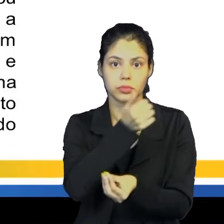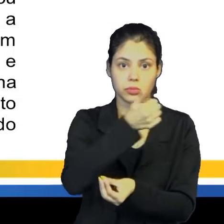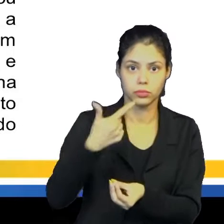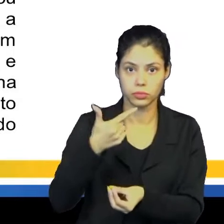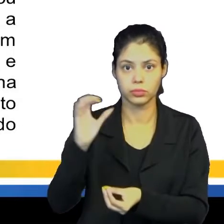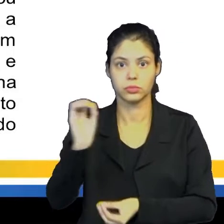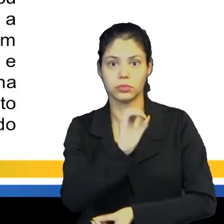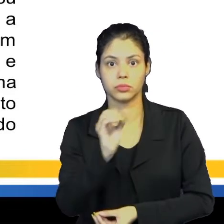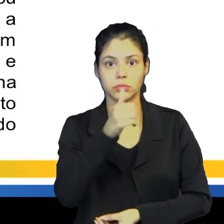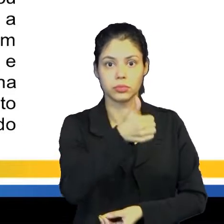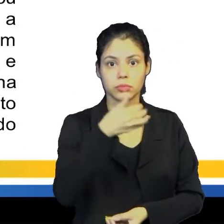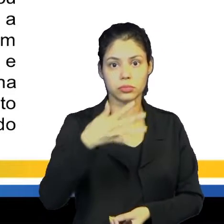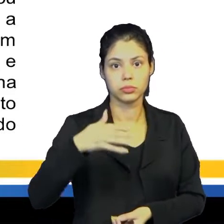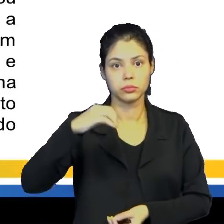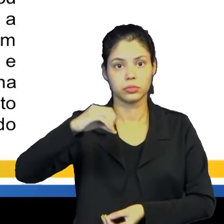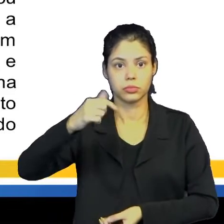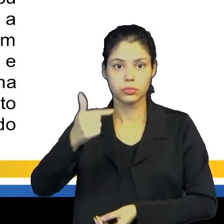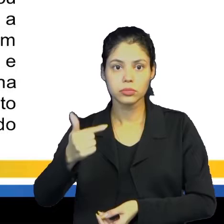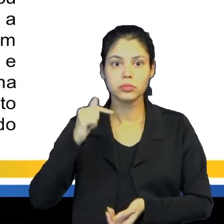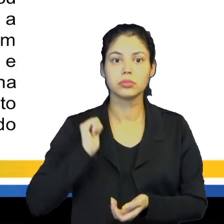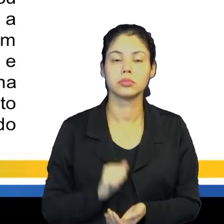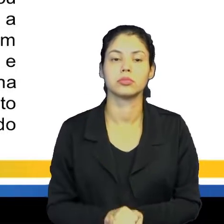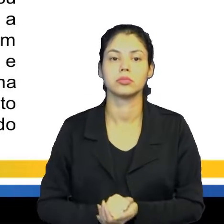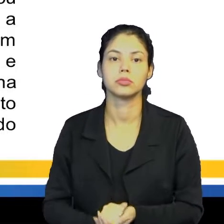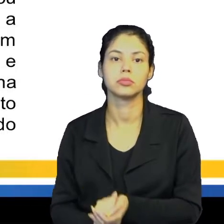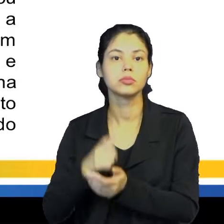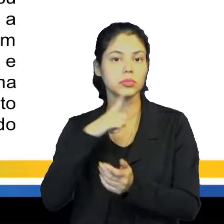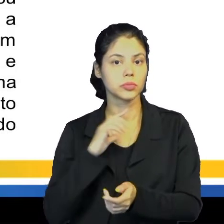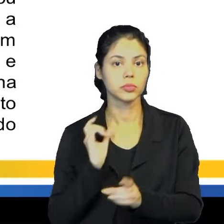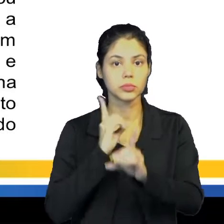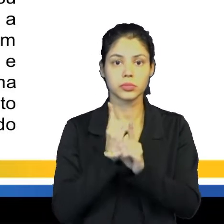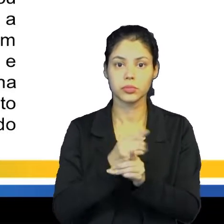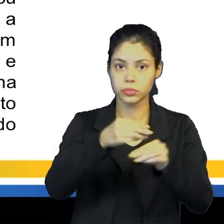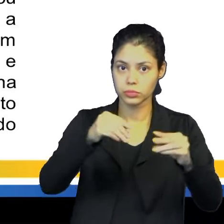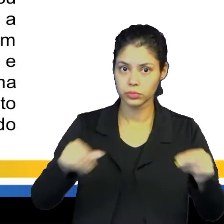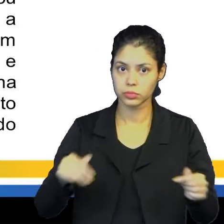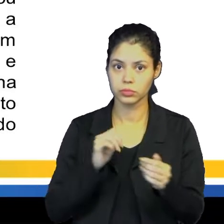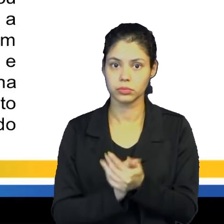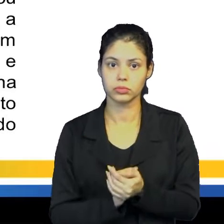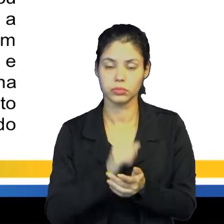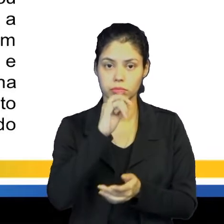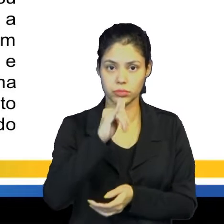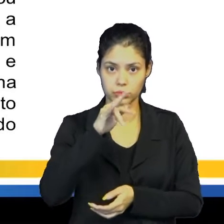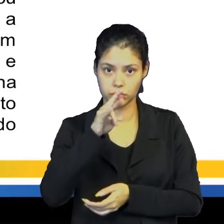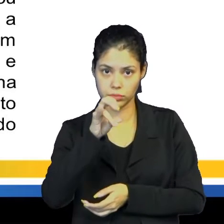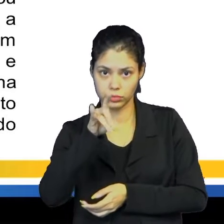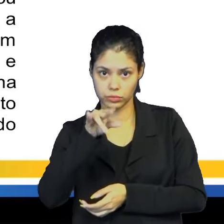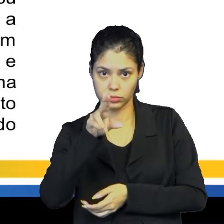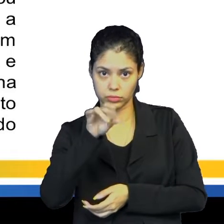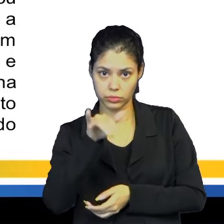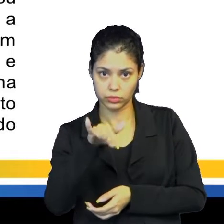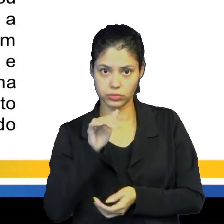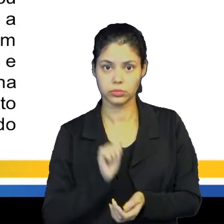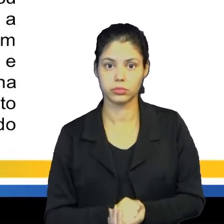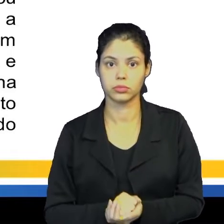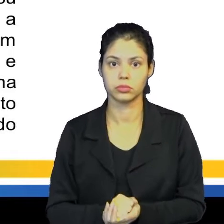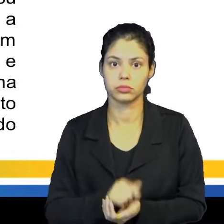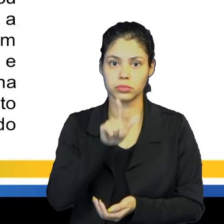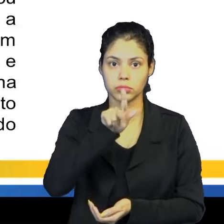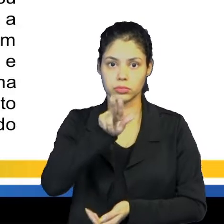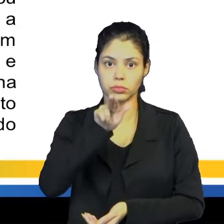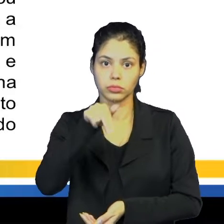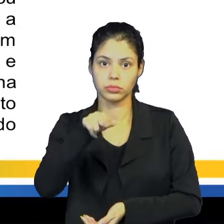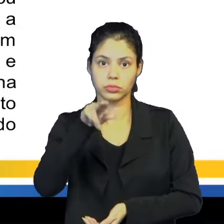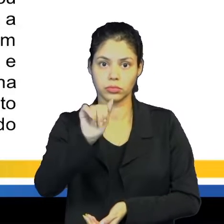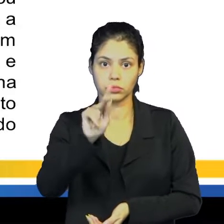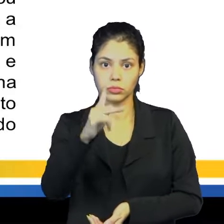12 de outubro de 1492, a expedição encontra a terra. Era a ilha de Guanahane, né, que